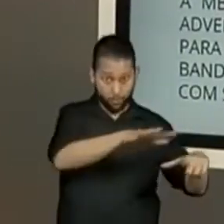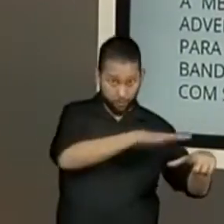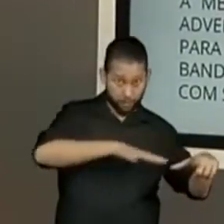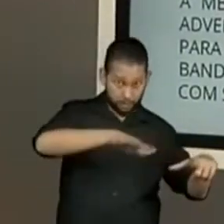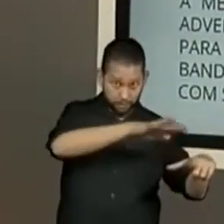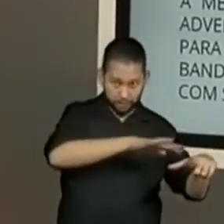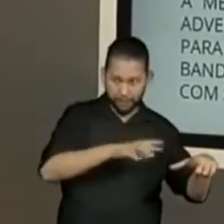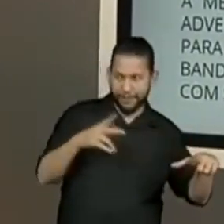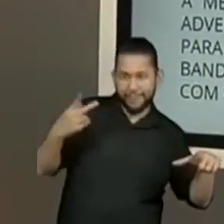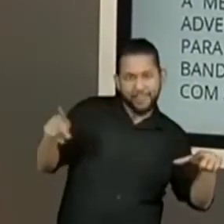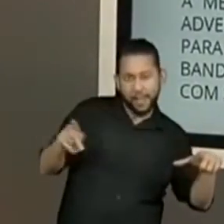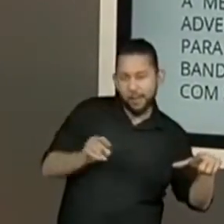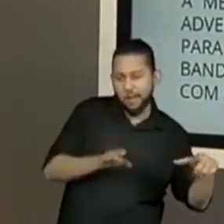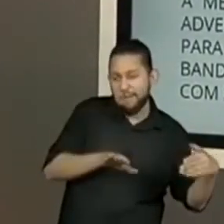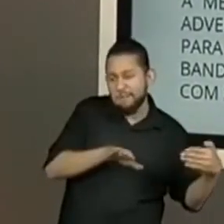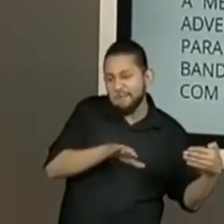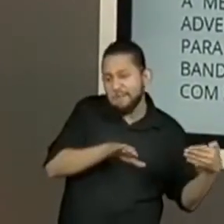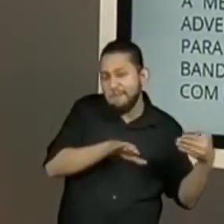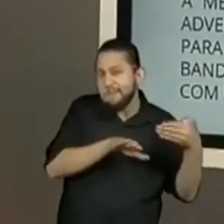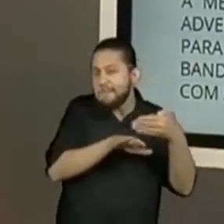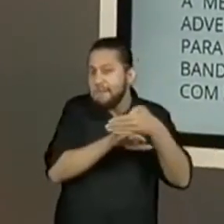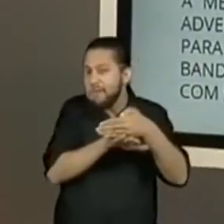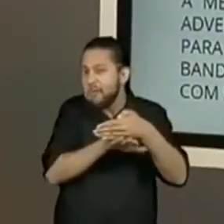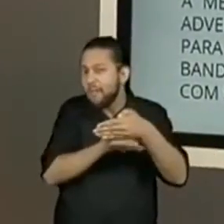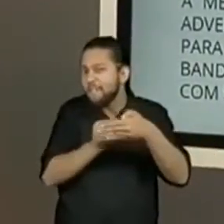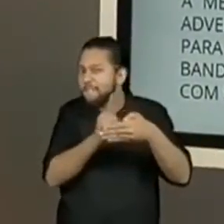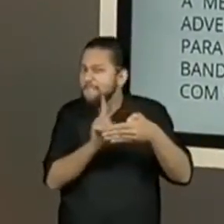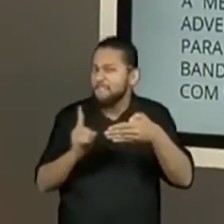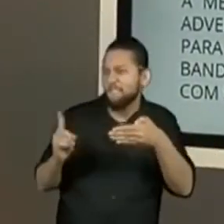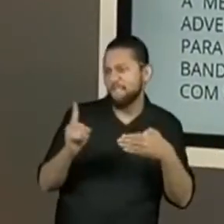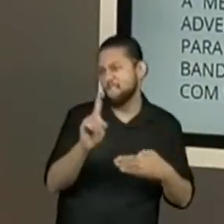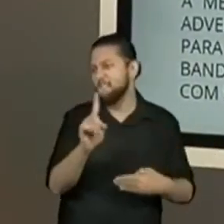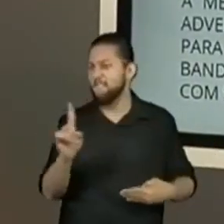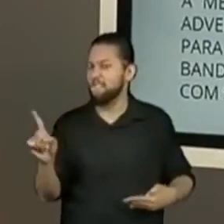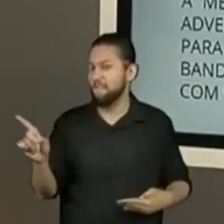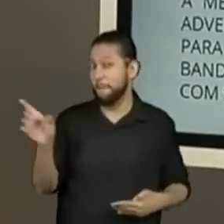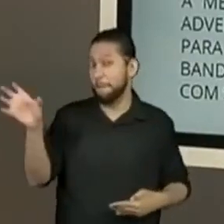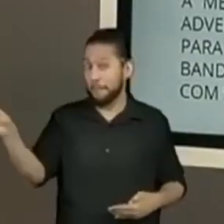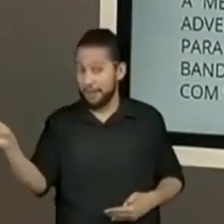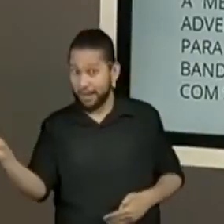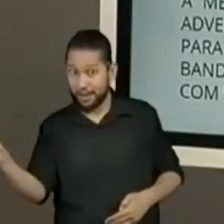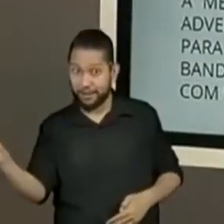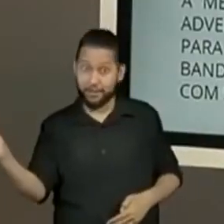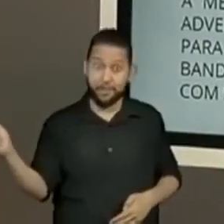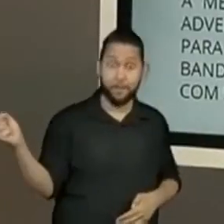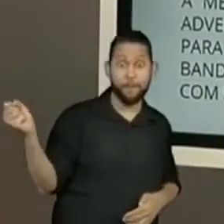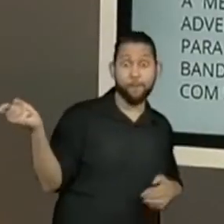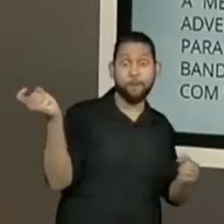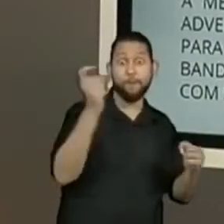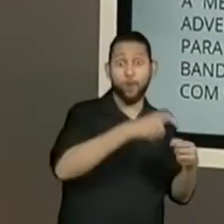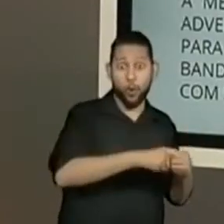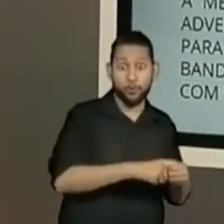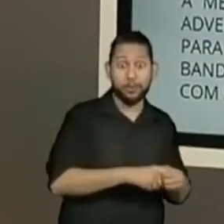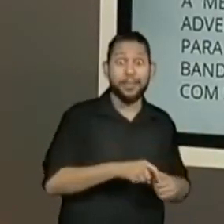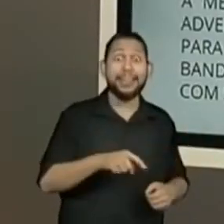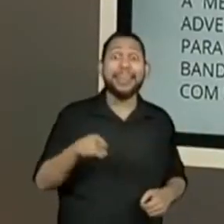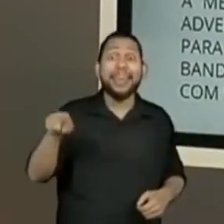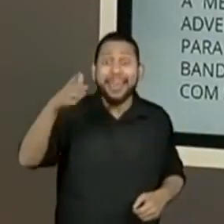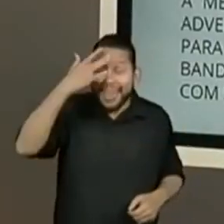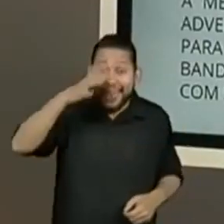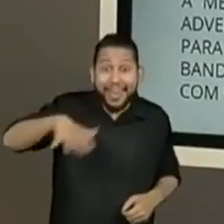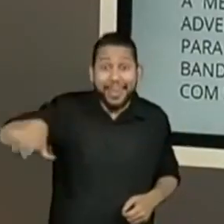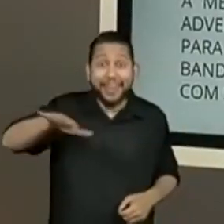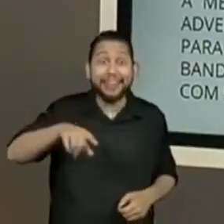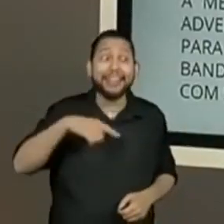pegar a bandeirinha dele, voltar para o seu campo sem ser tocado.